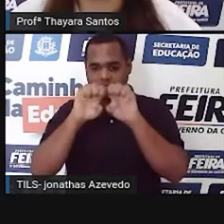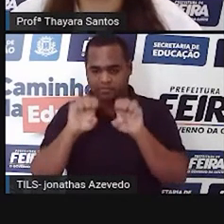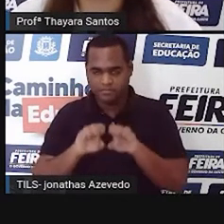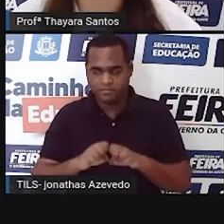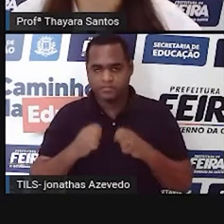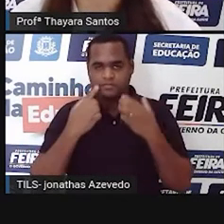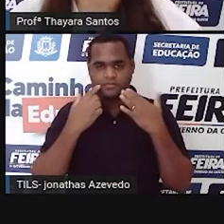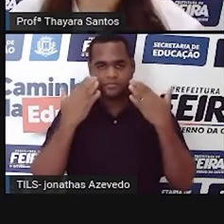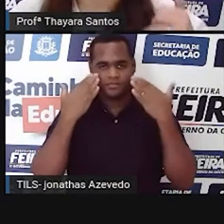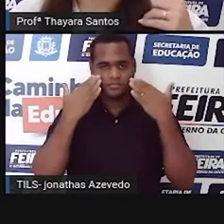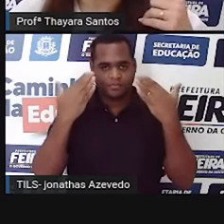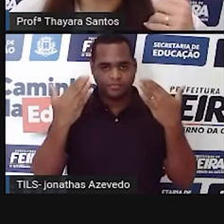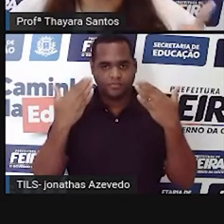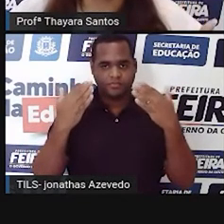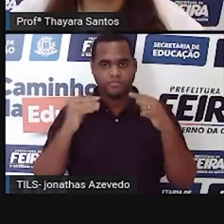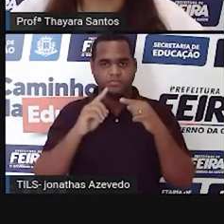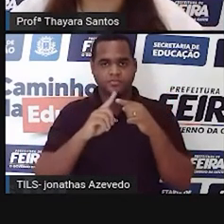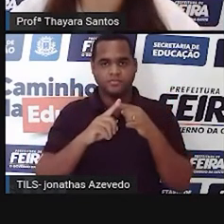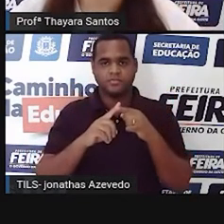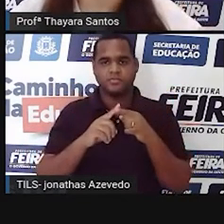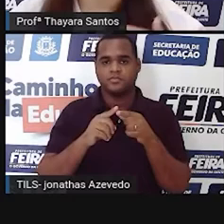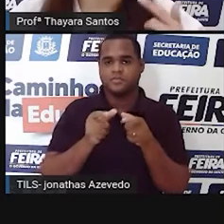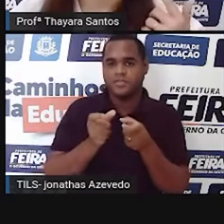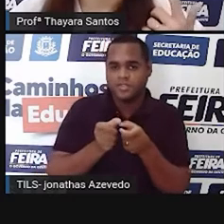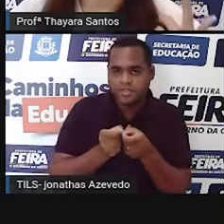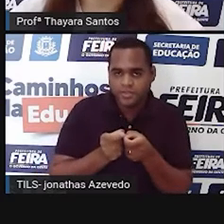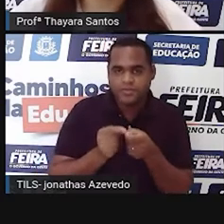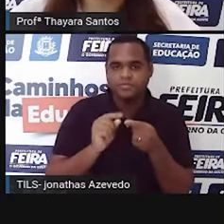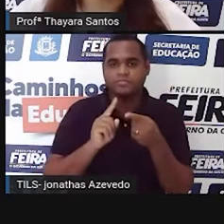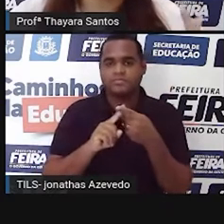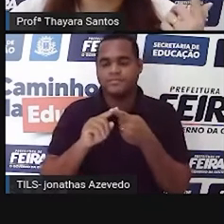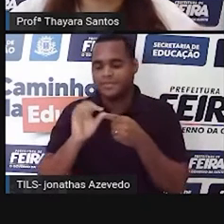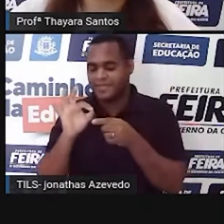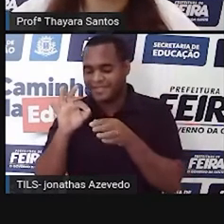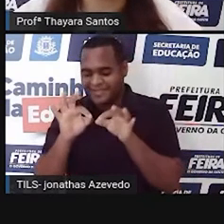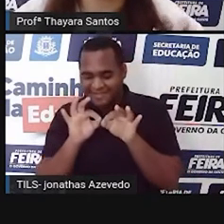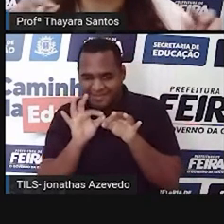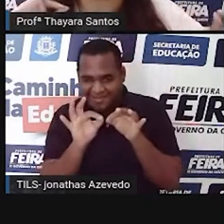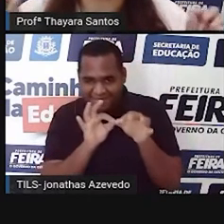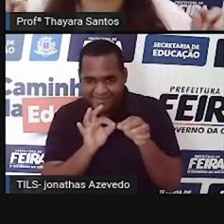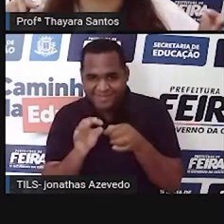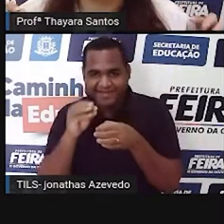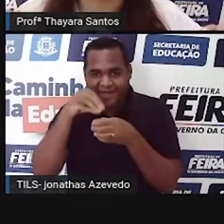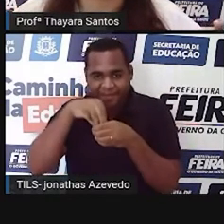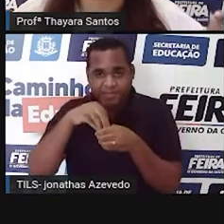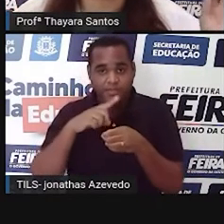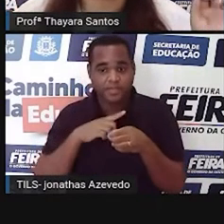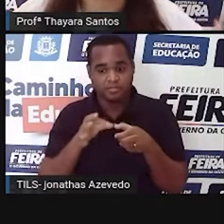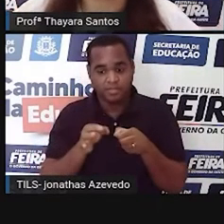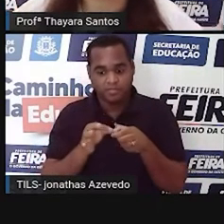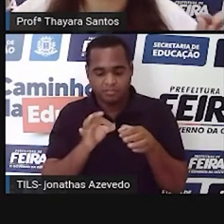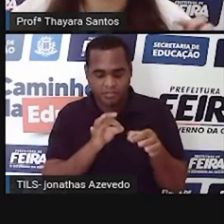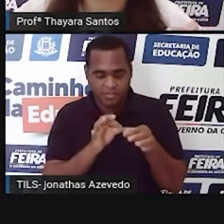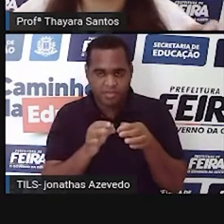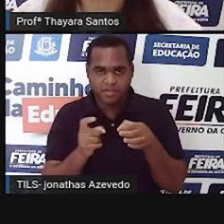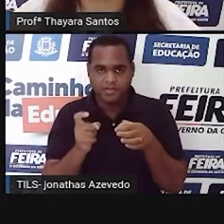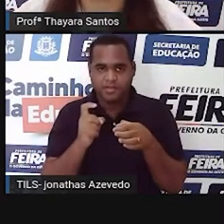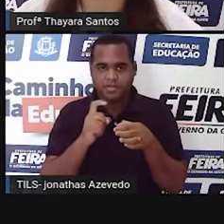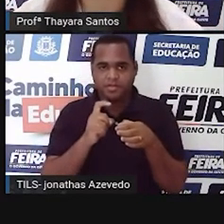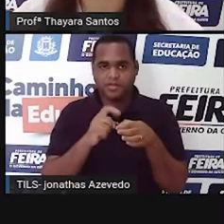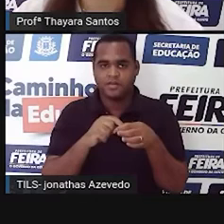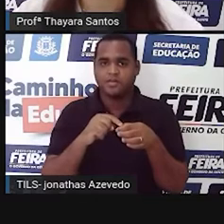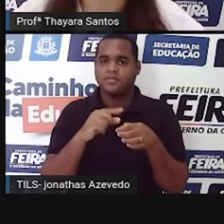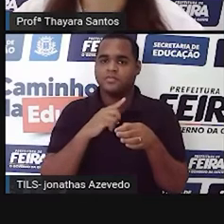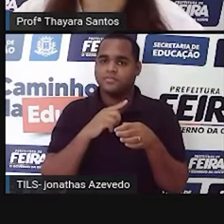que eu coloquei aqui para vocês. Tem um par de testículos, os epidídimos, que também estão organizados em pares, né? Tem um de cada